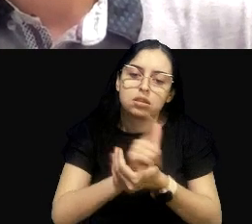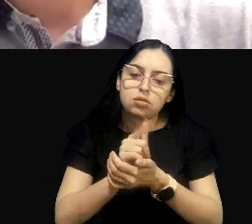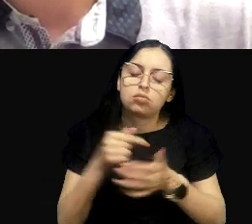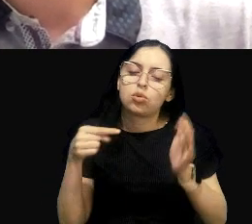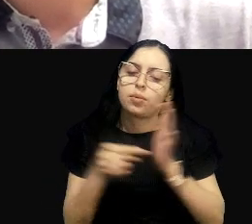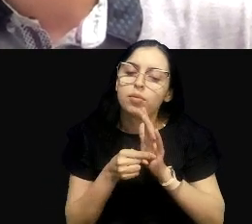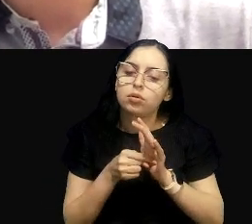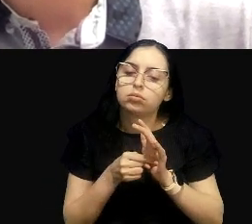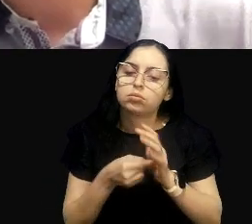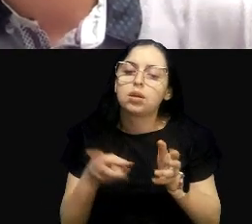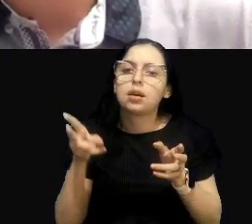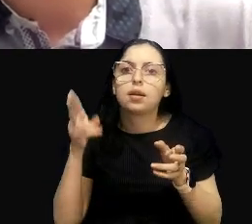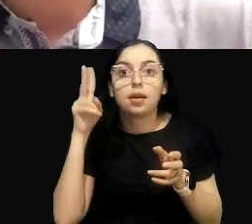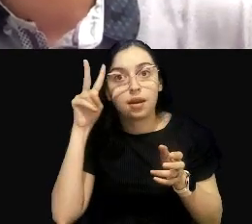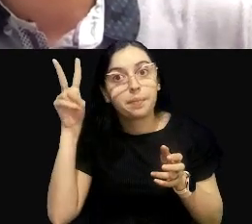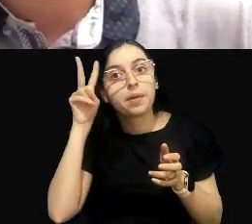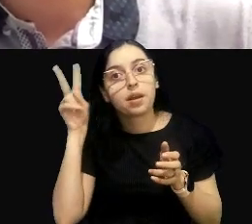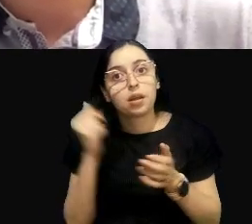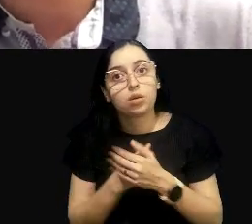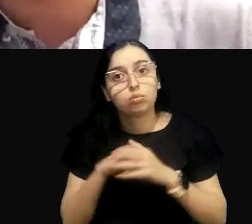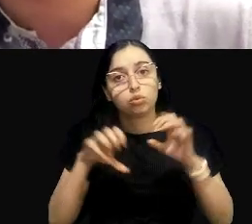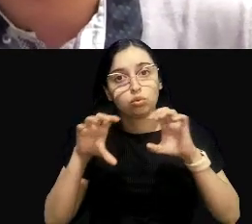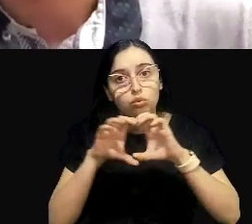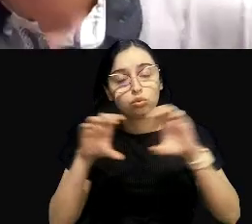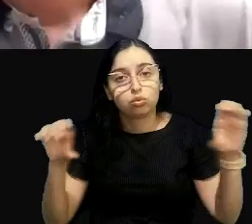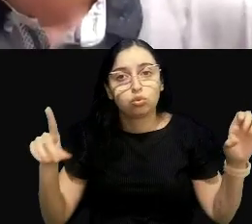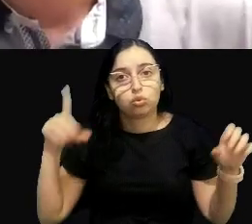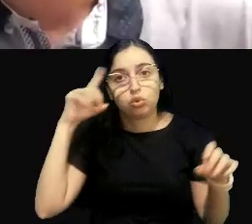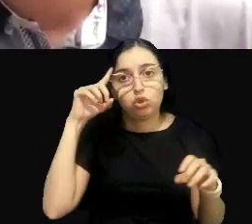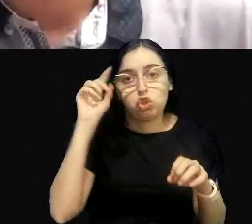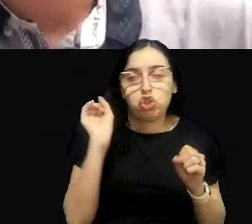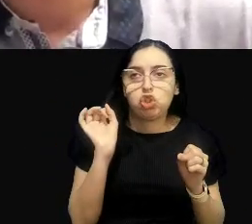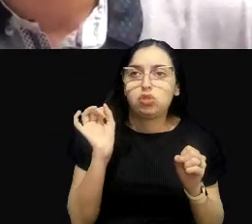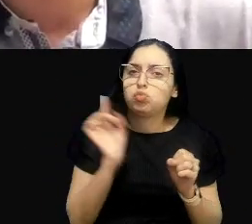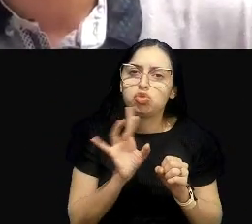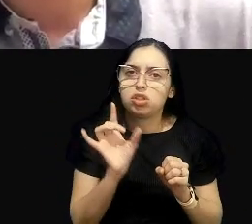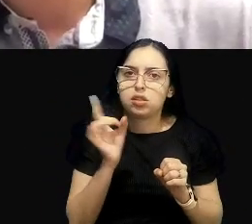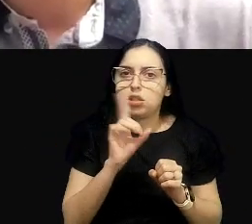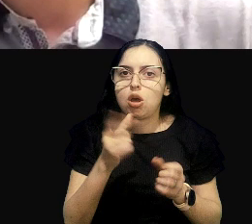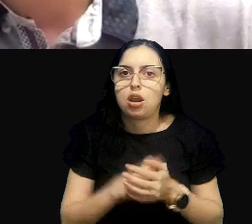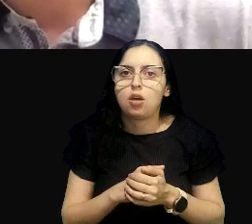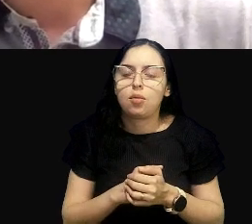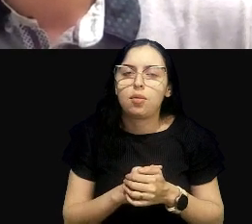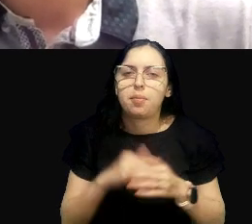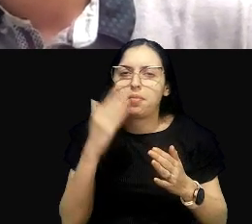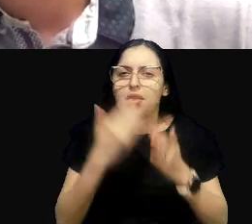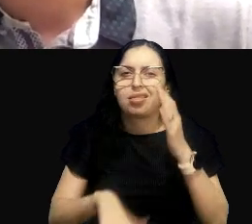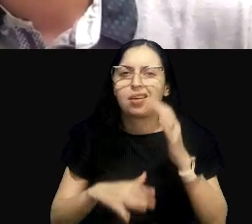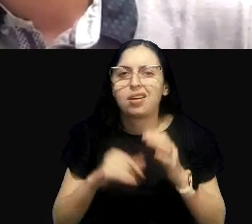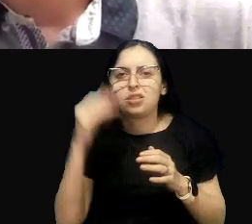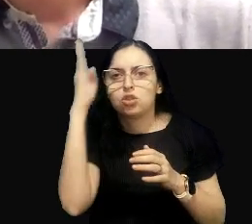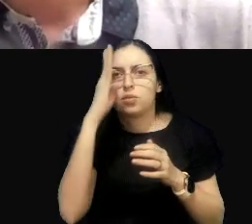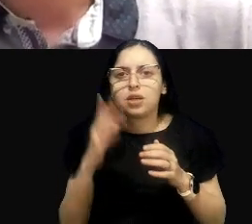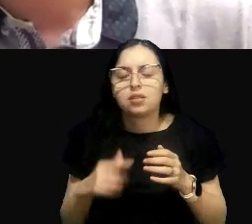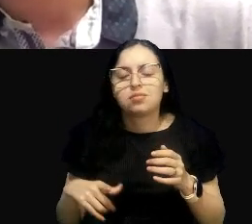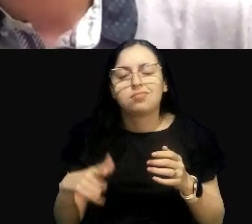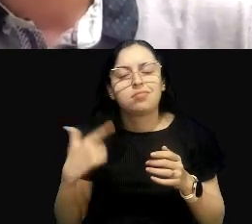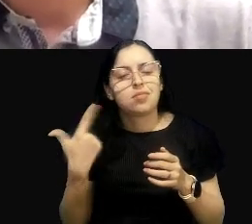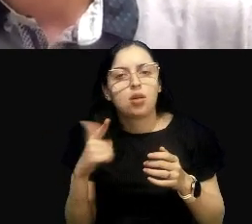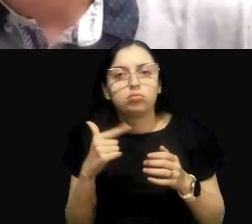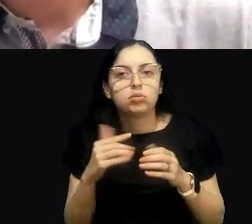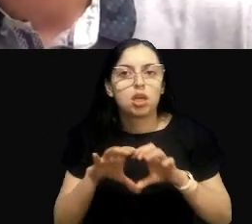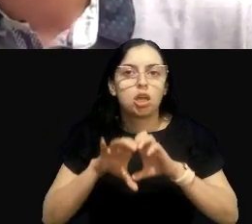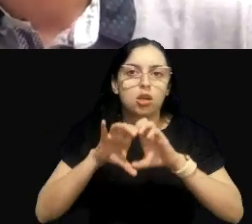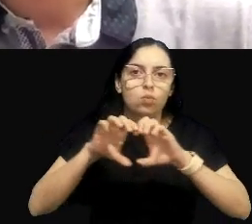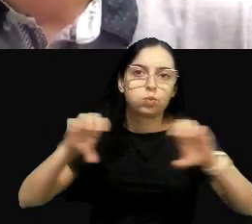que lembrar que a estrutura de saneamento não se faz do dia para a noite. A metade dos brasileiros que ainda não têm acesso a esgotamento